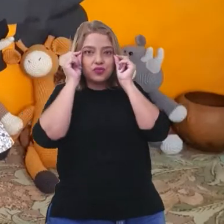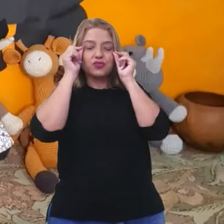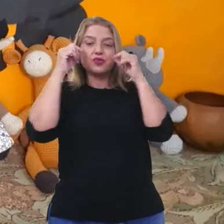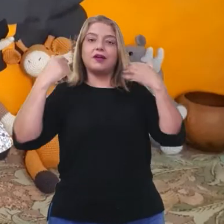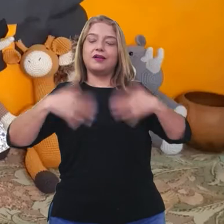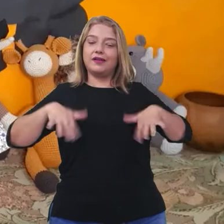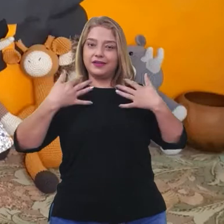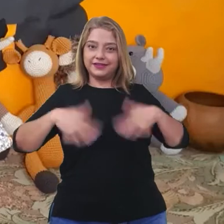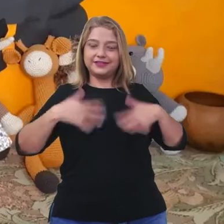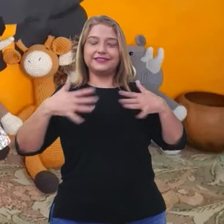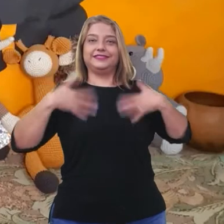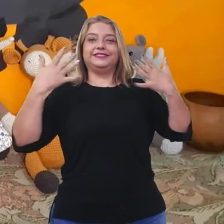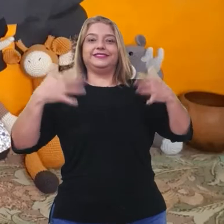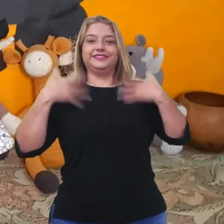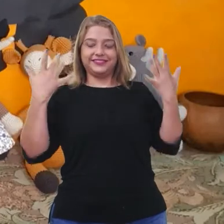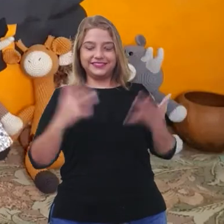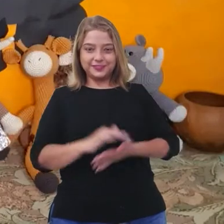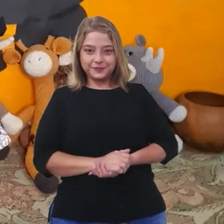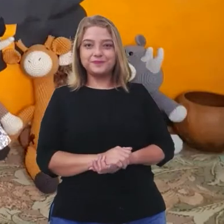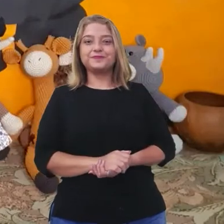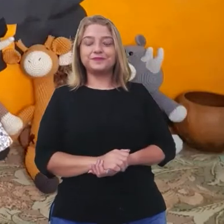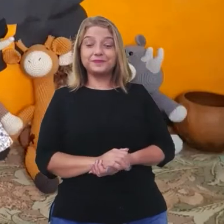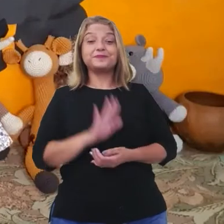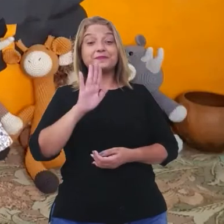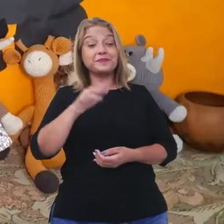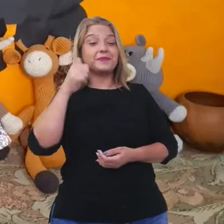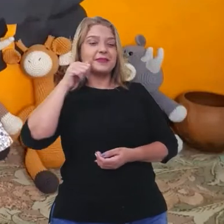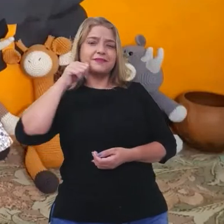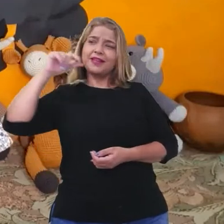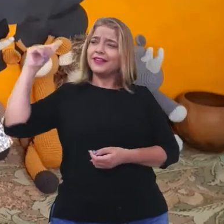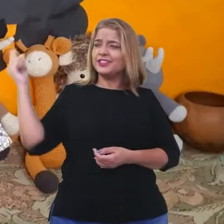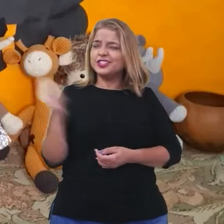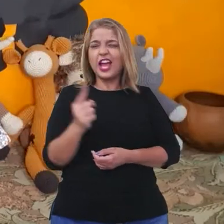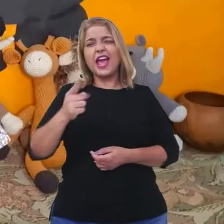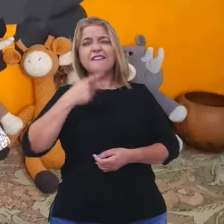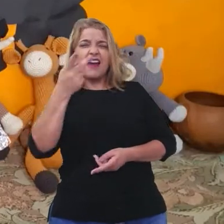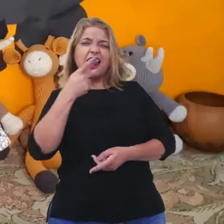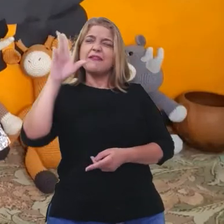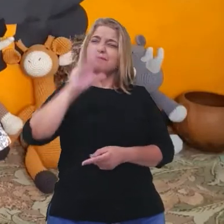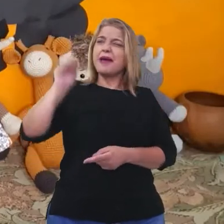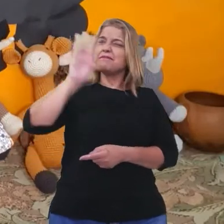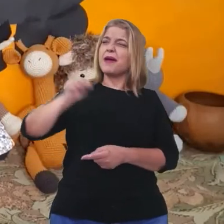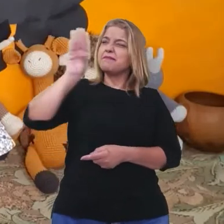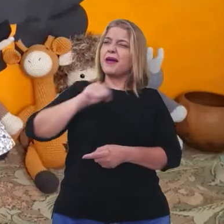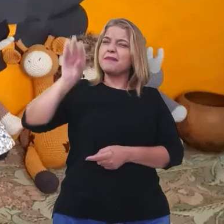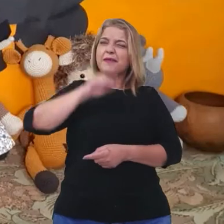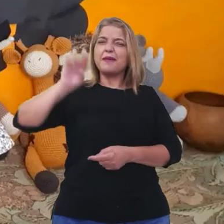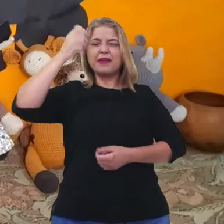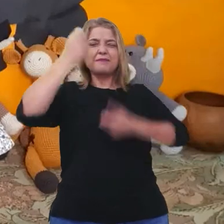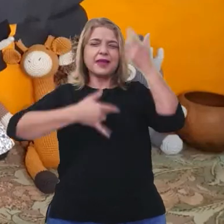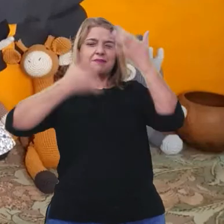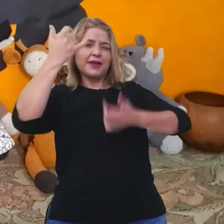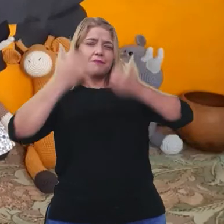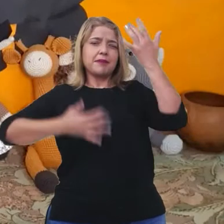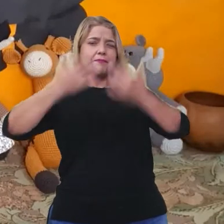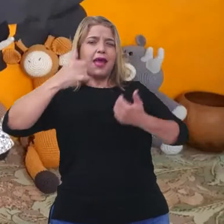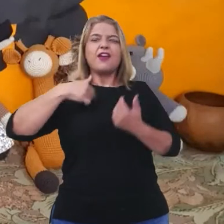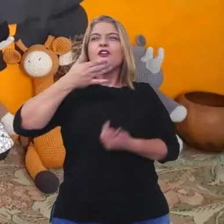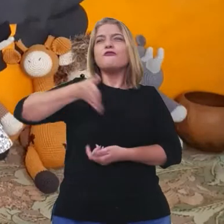alegria. E ela tagarelava sem parar, contando todas as aventuras